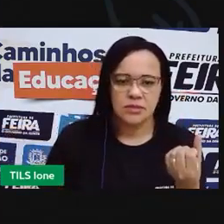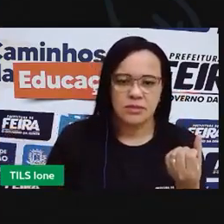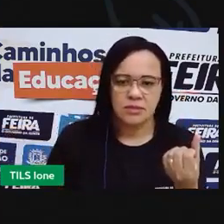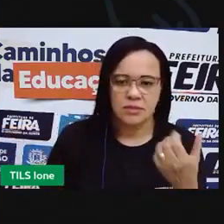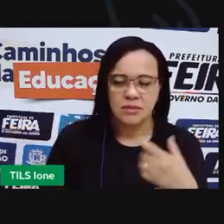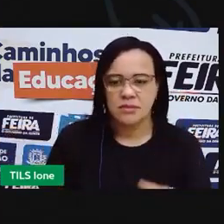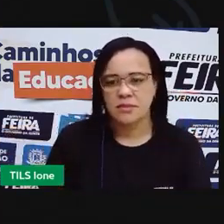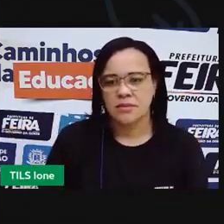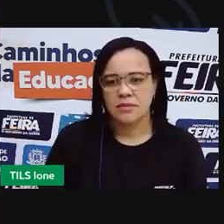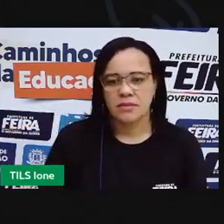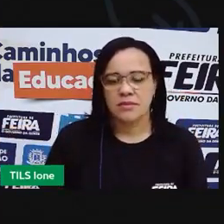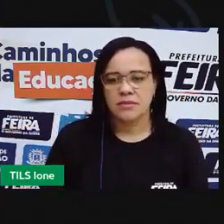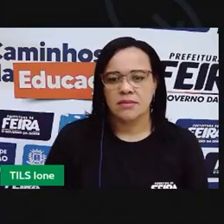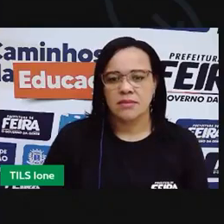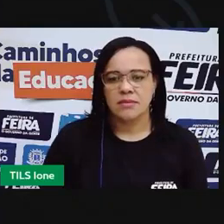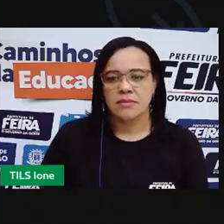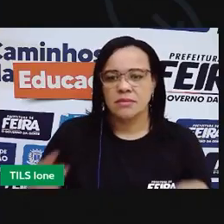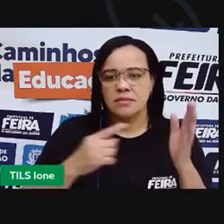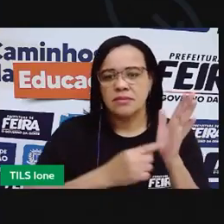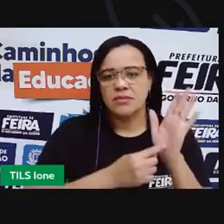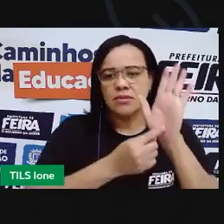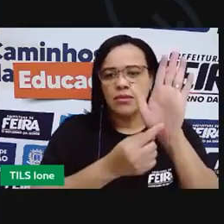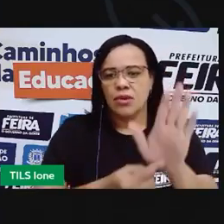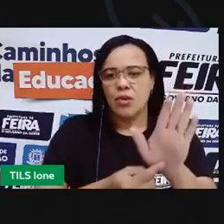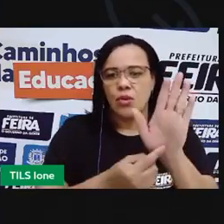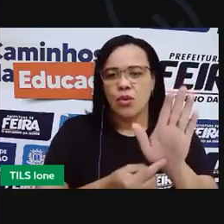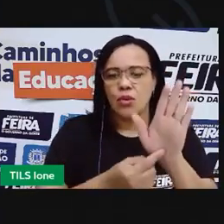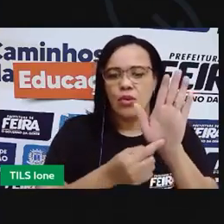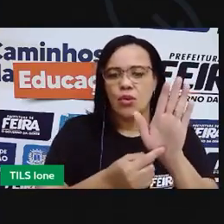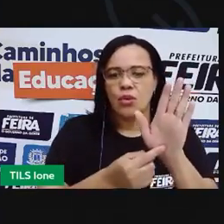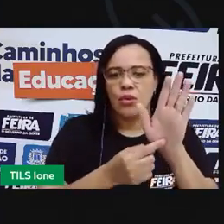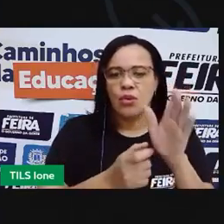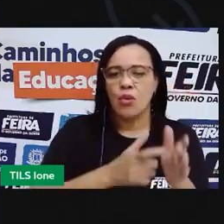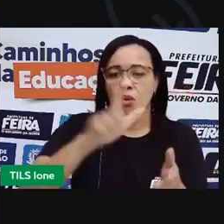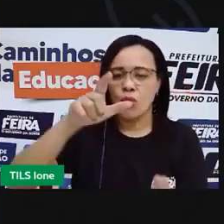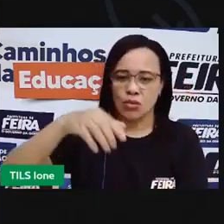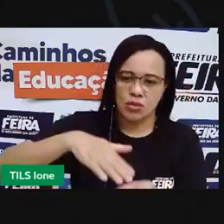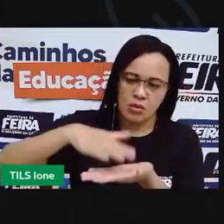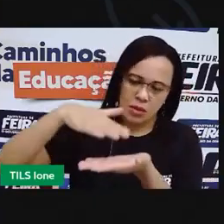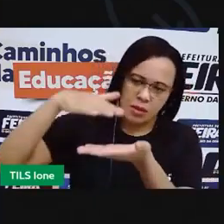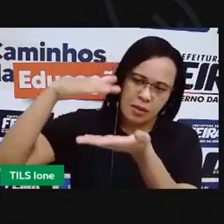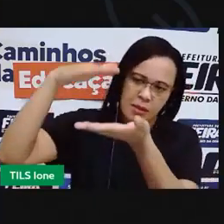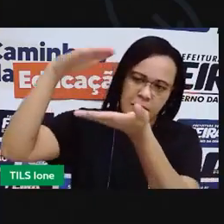vou mostrar para vocês uma outra filha de copos tá